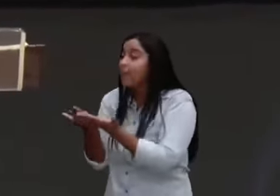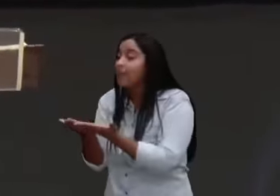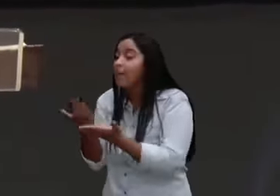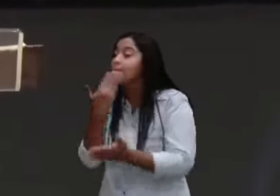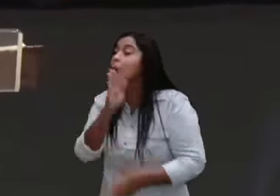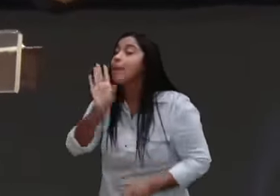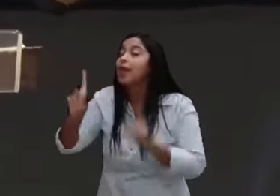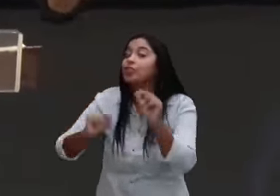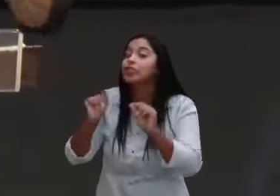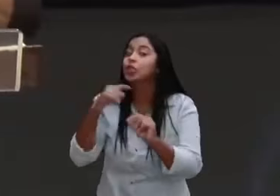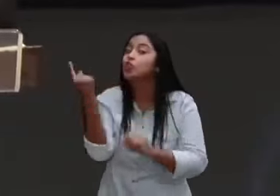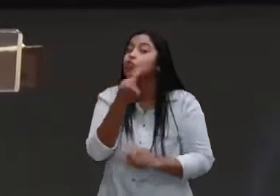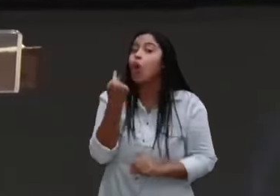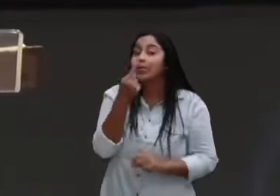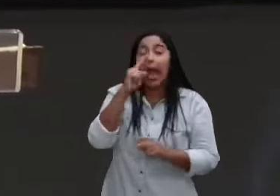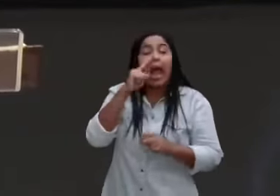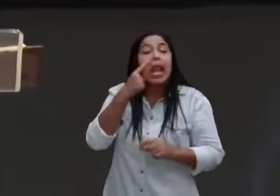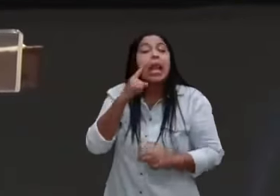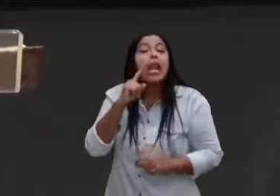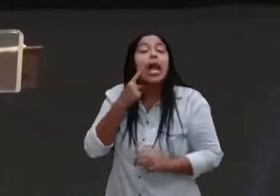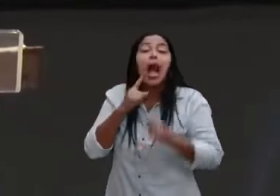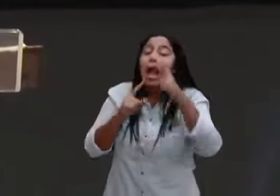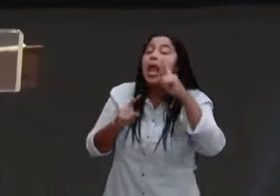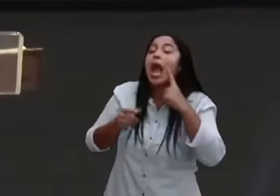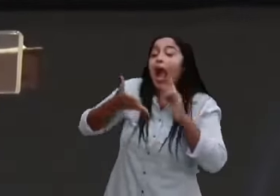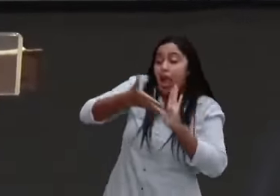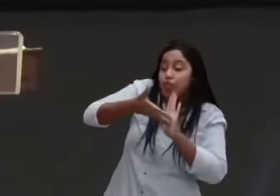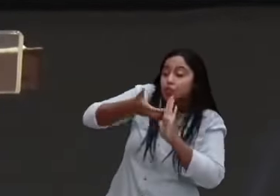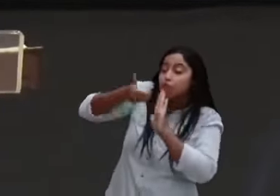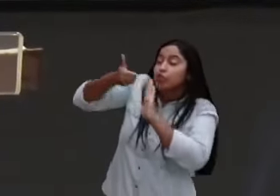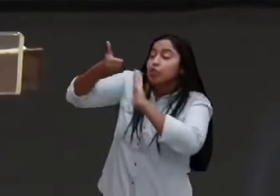ele transforma as lágrimas de dor, em vinho de alegria,